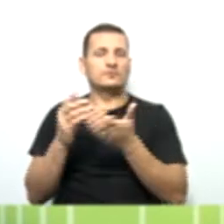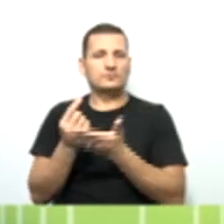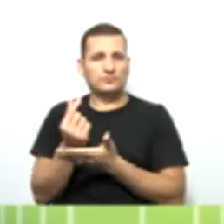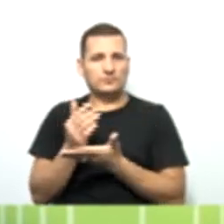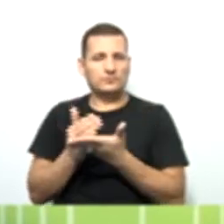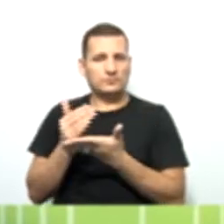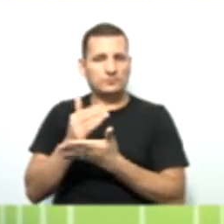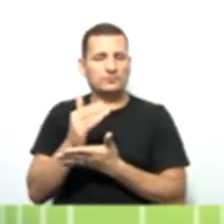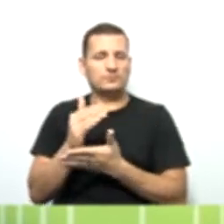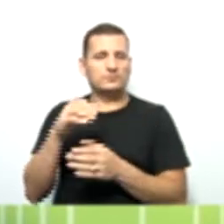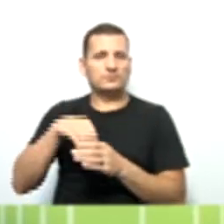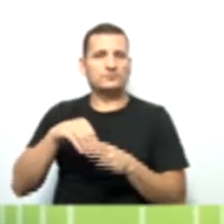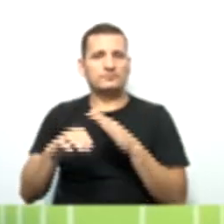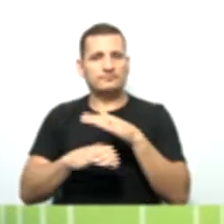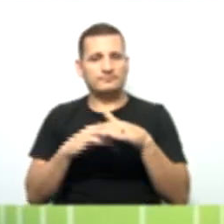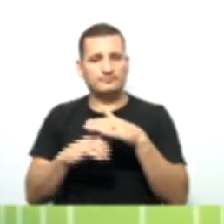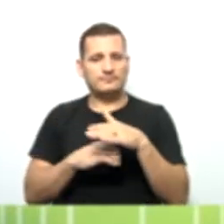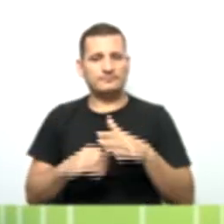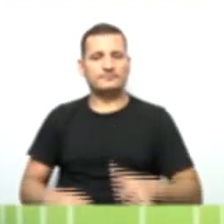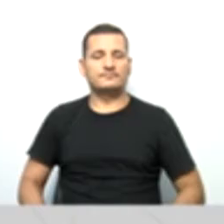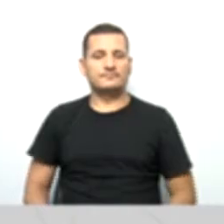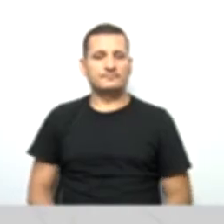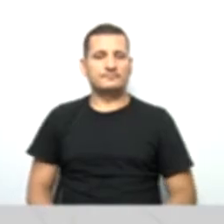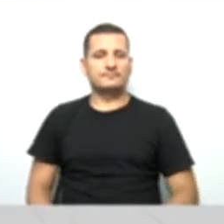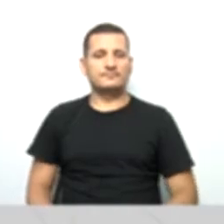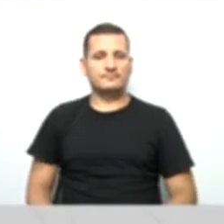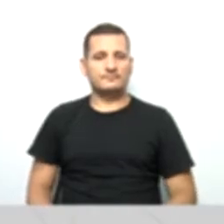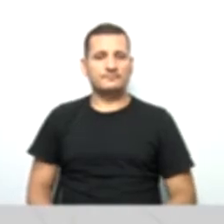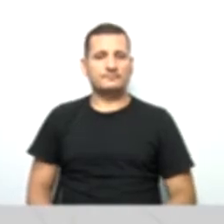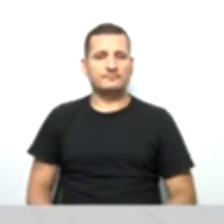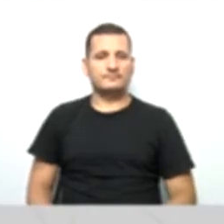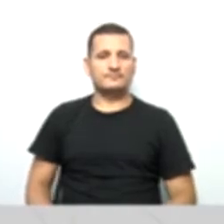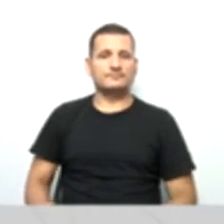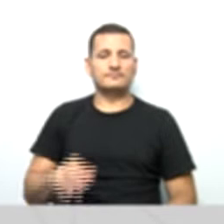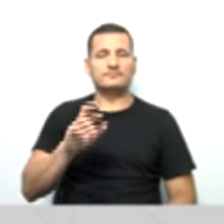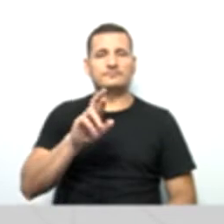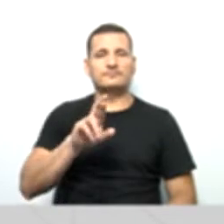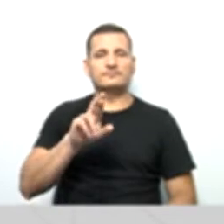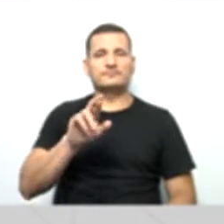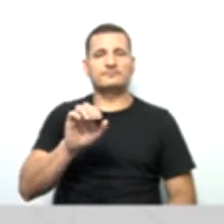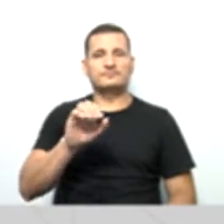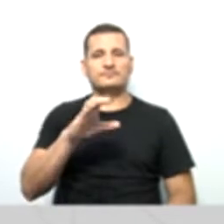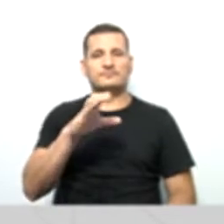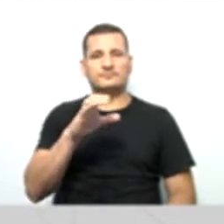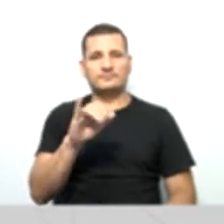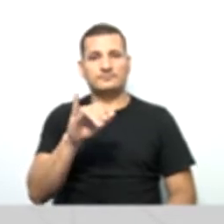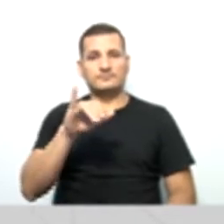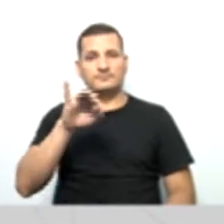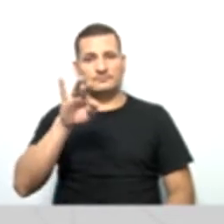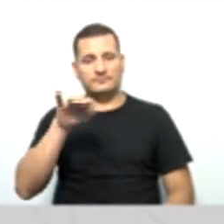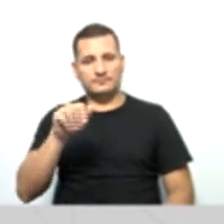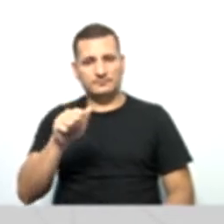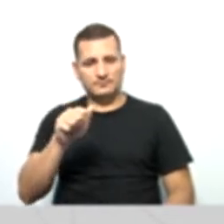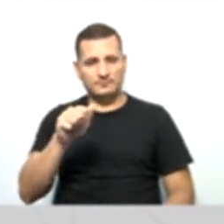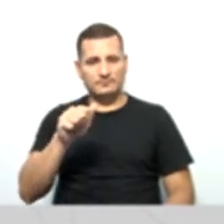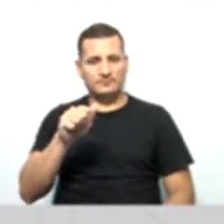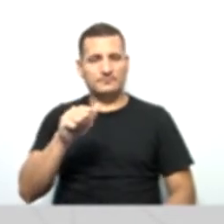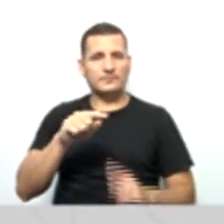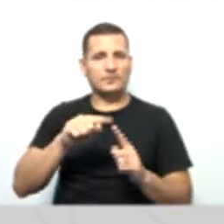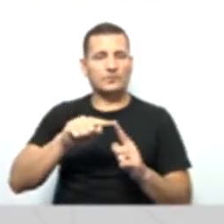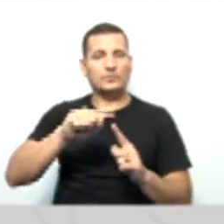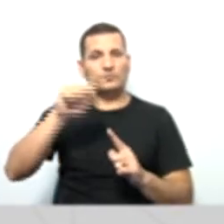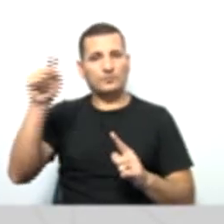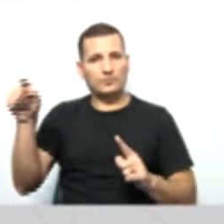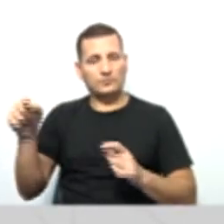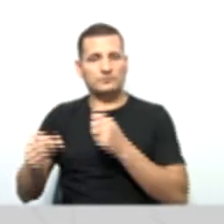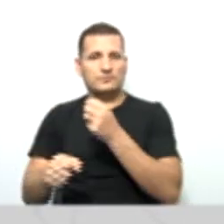dentro da empresa, certo? Vamos lá? Receita do exercício seguinte. As receitas do